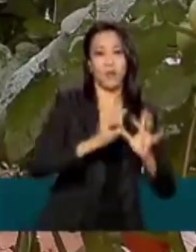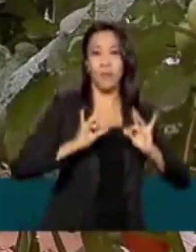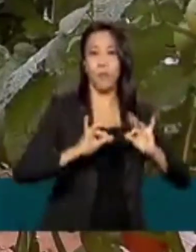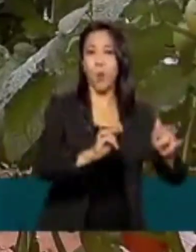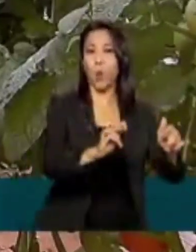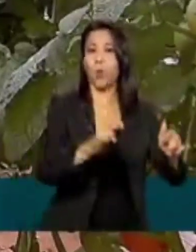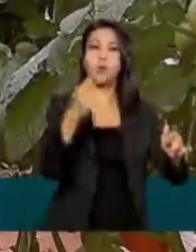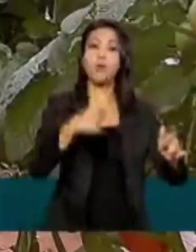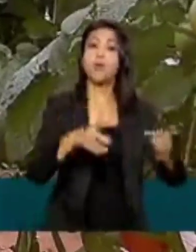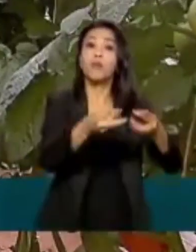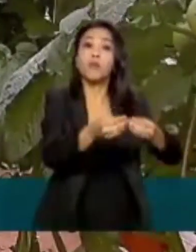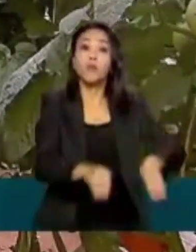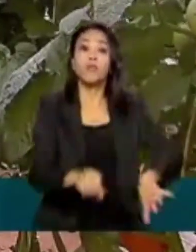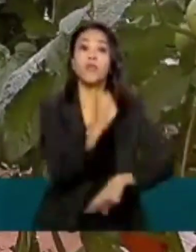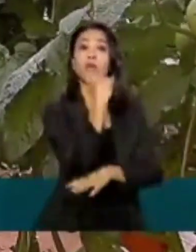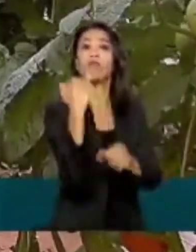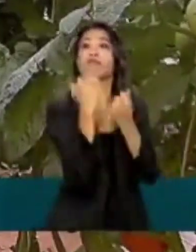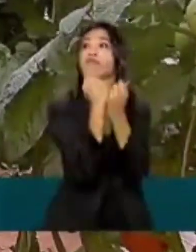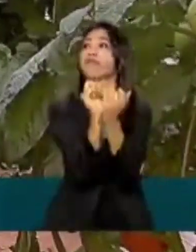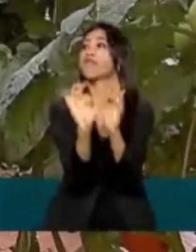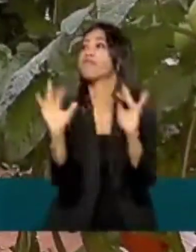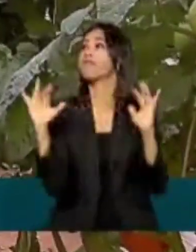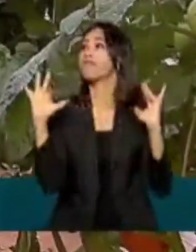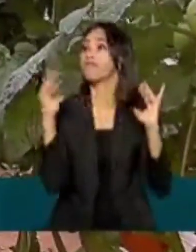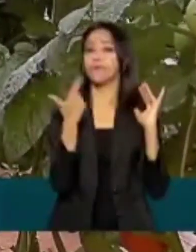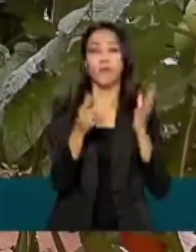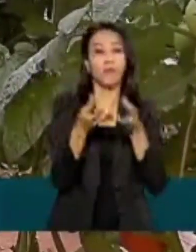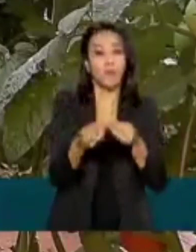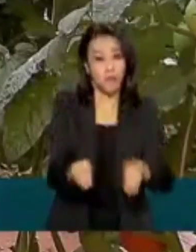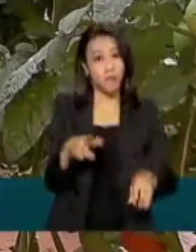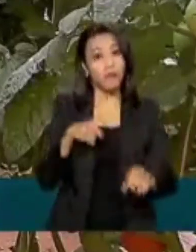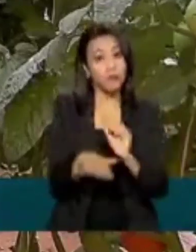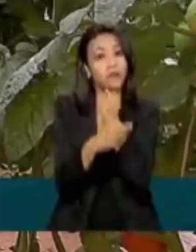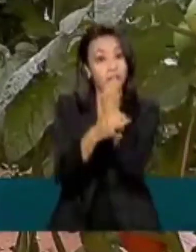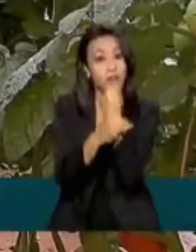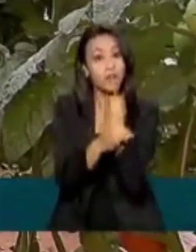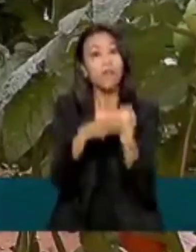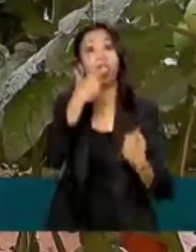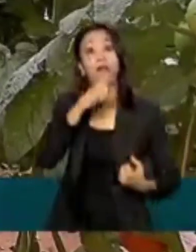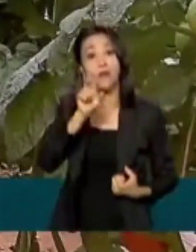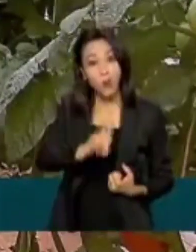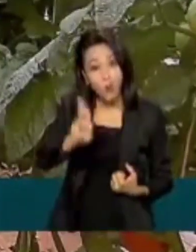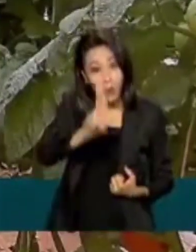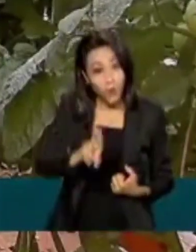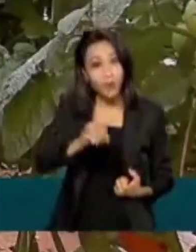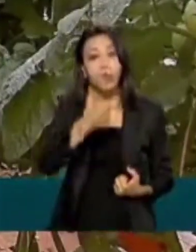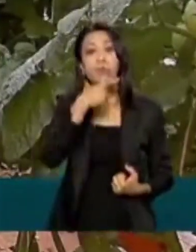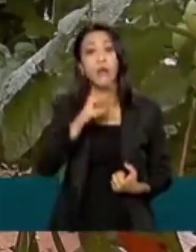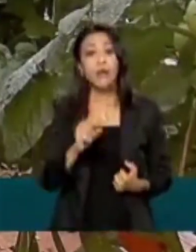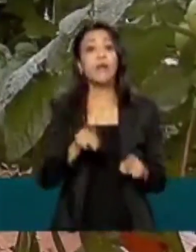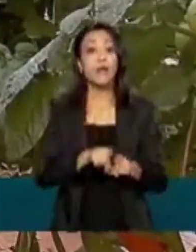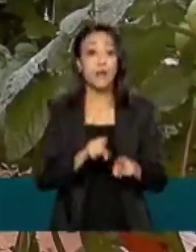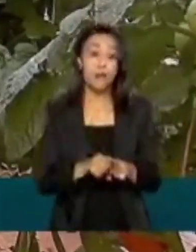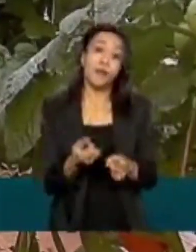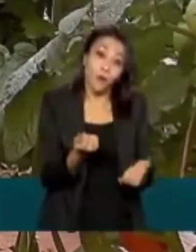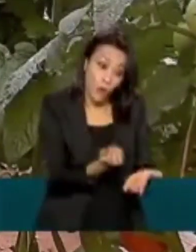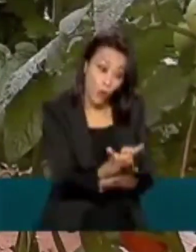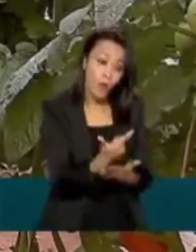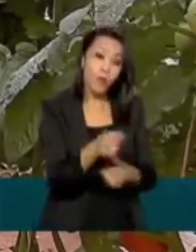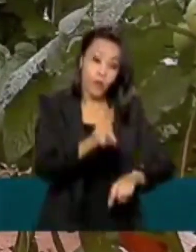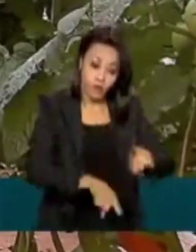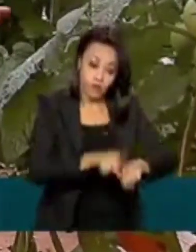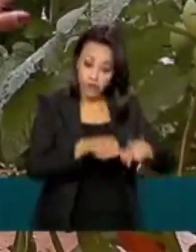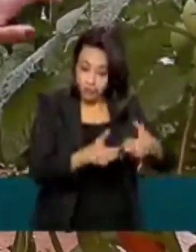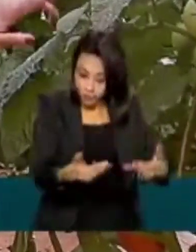sem agredir o meio ambiente. Além disso, oferecem mais segurança para quem aplica e também para quem consome os produtos. E